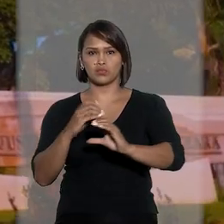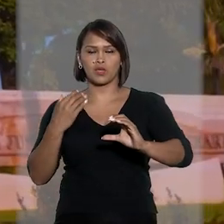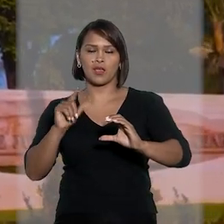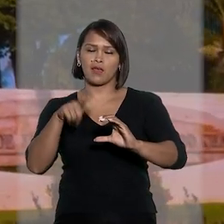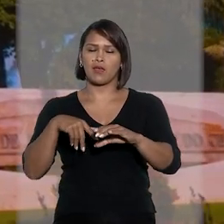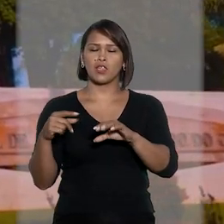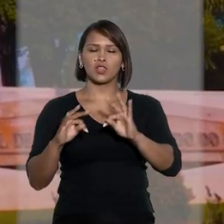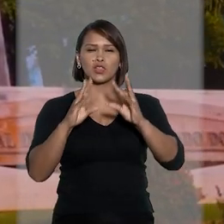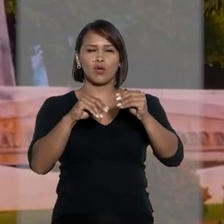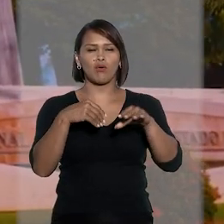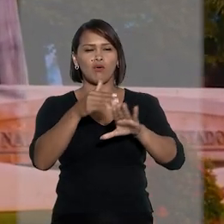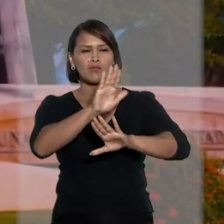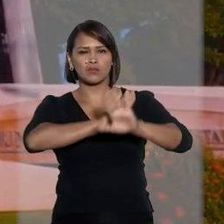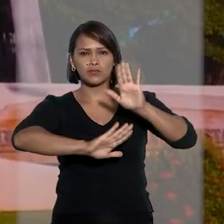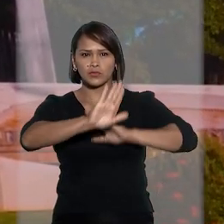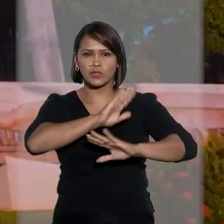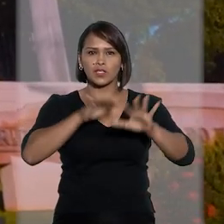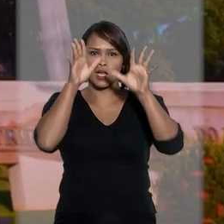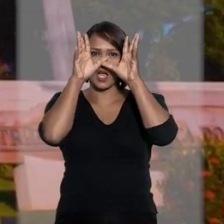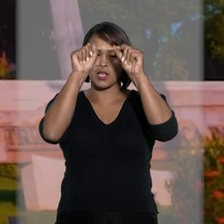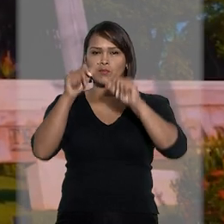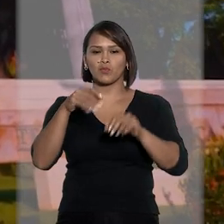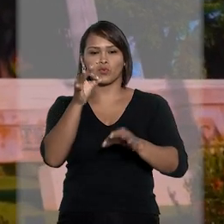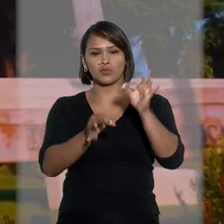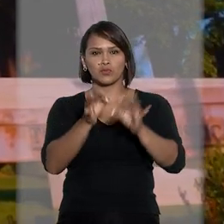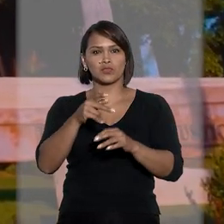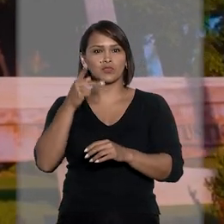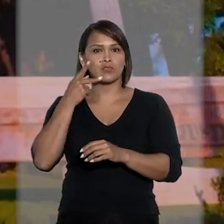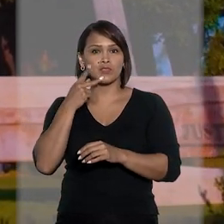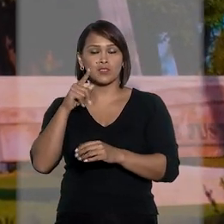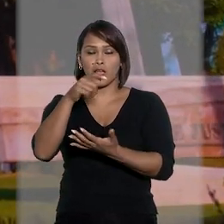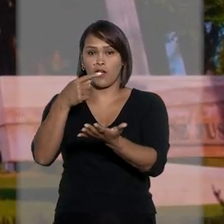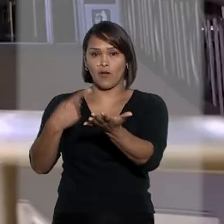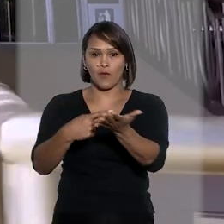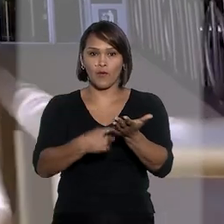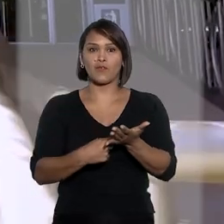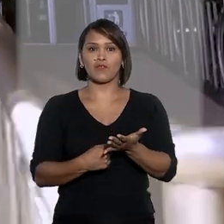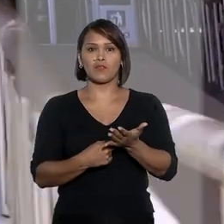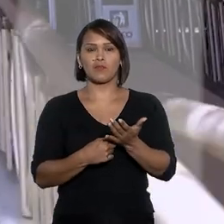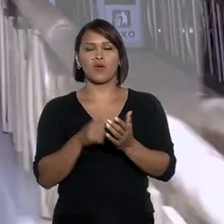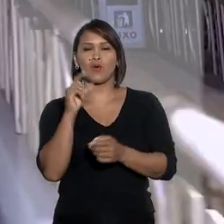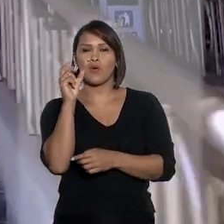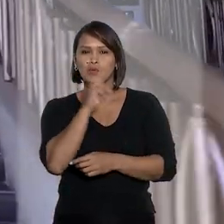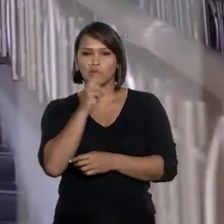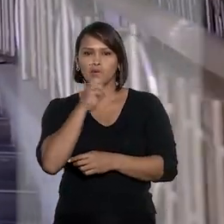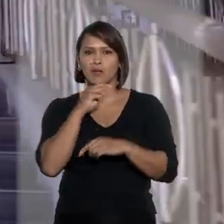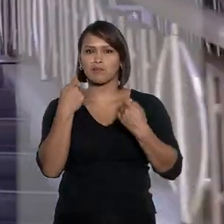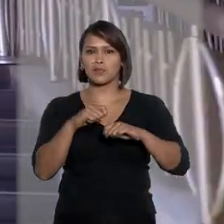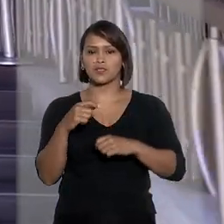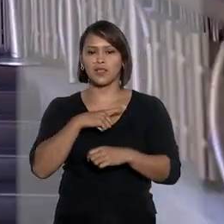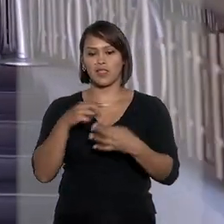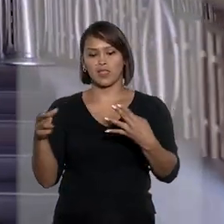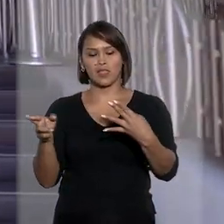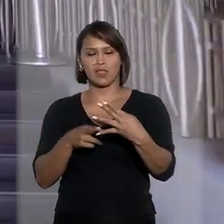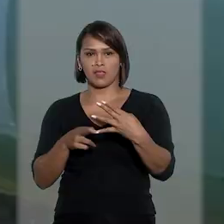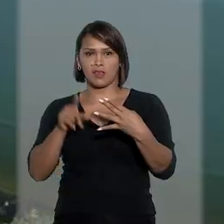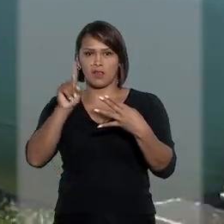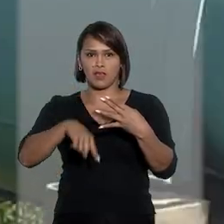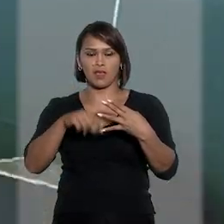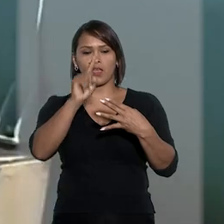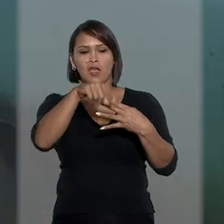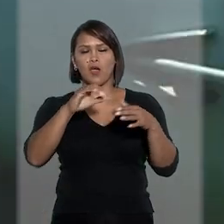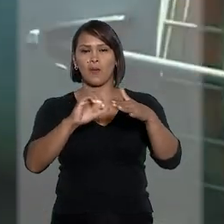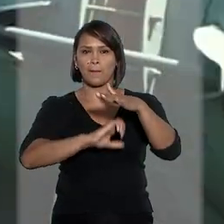ministro preservou os efeitos da decisão do Tribunal de Justiça do Ceará que confirmou a tutela de urgência deferida em primeiro grau